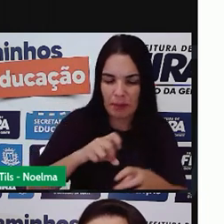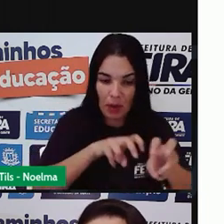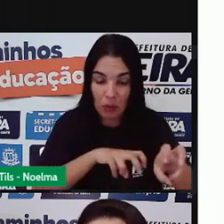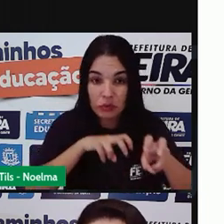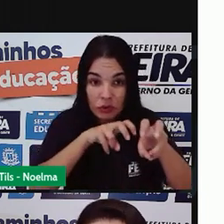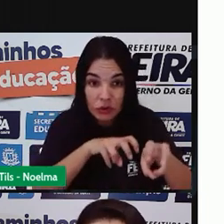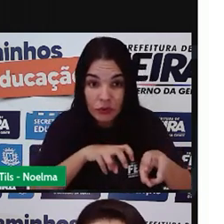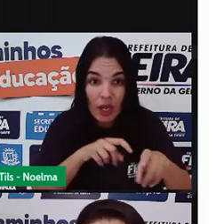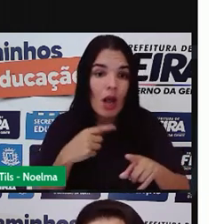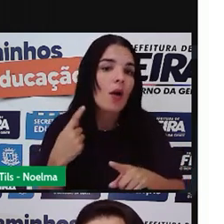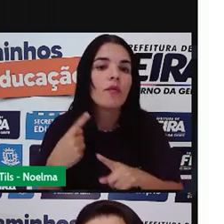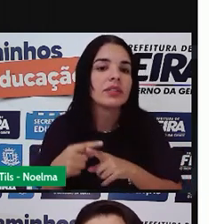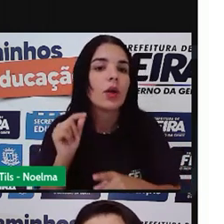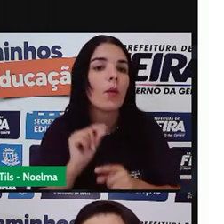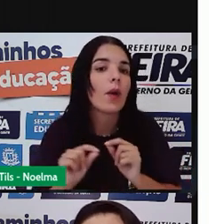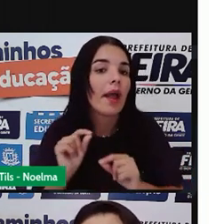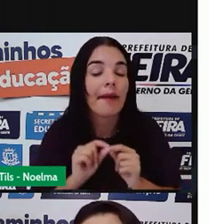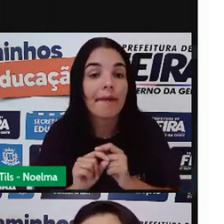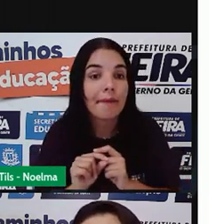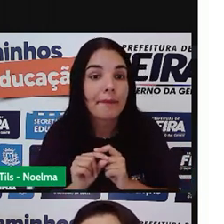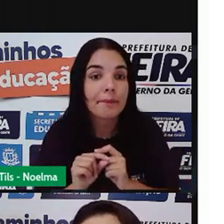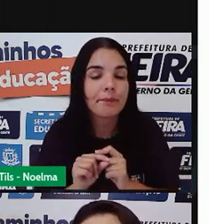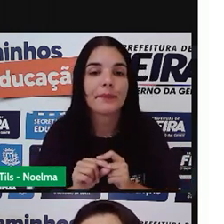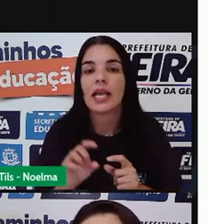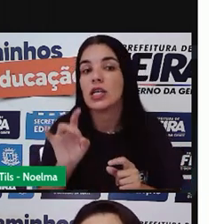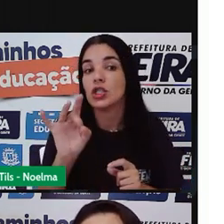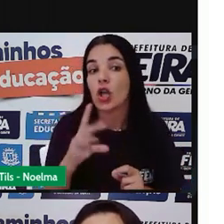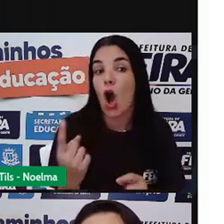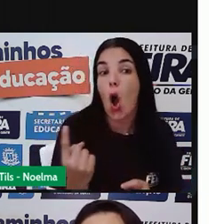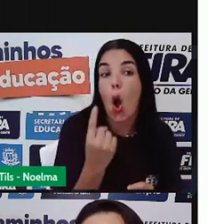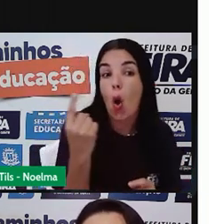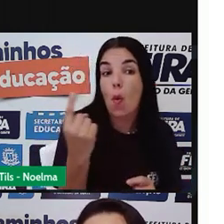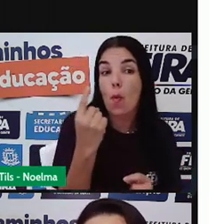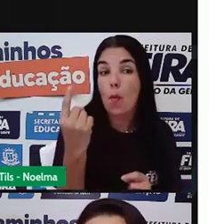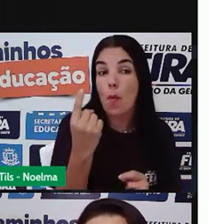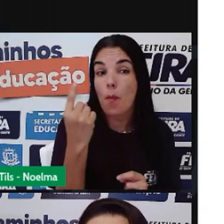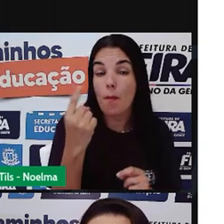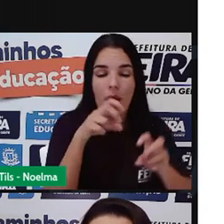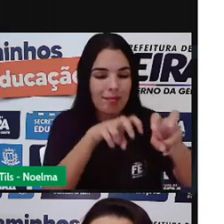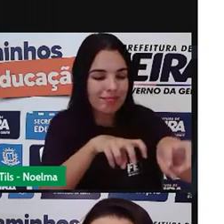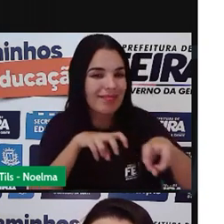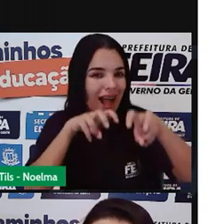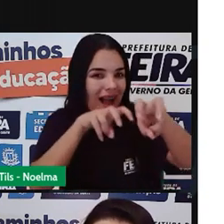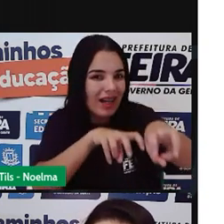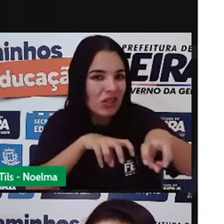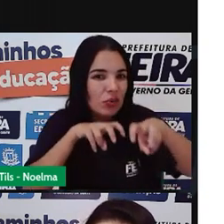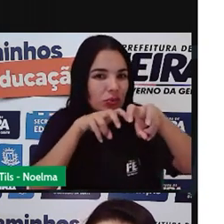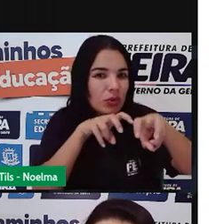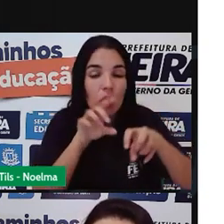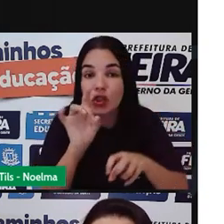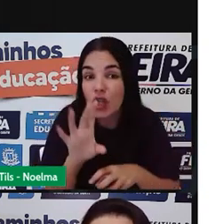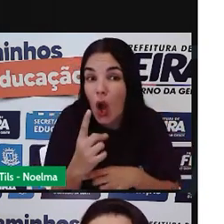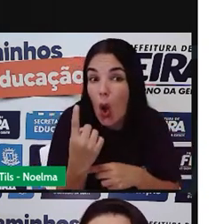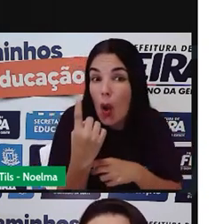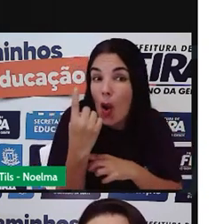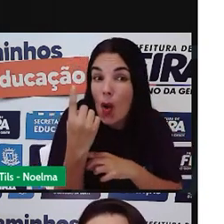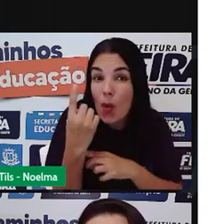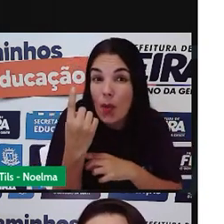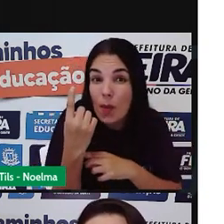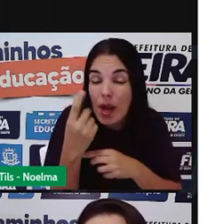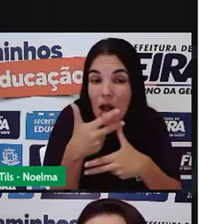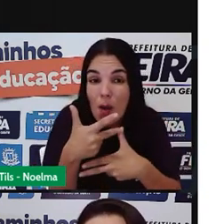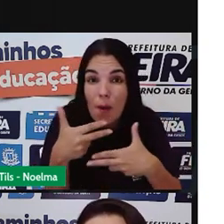atividade monocultura que se refere ao cultivo de um único tipo de cultura. É